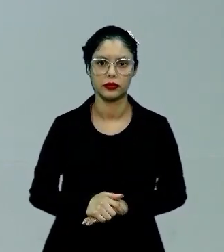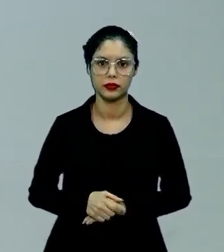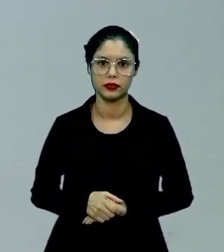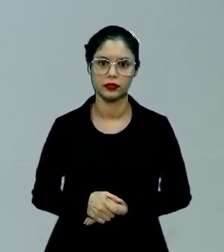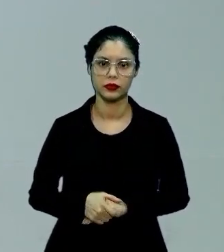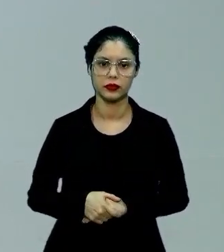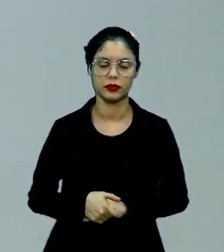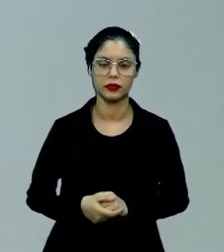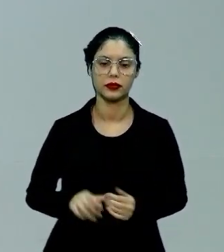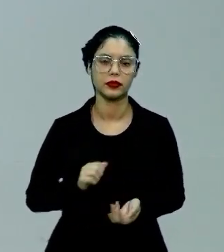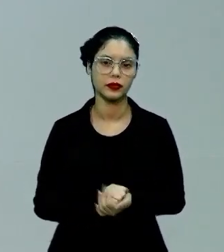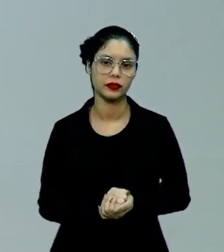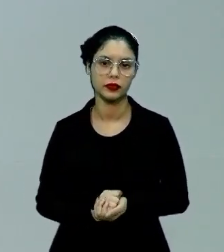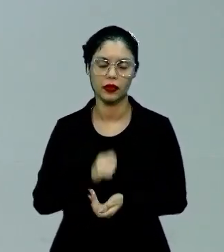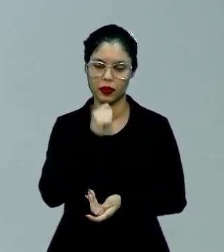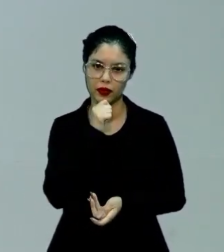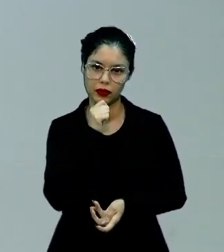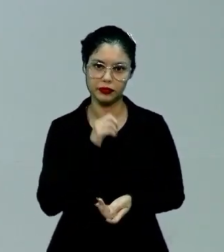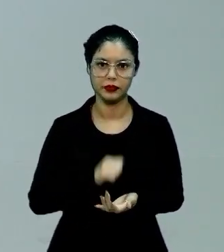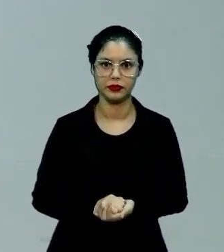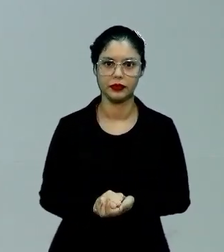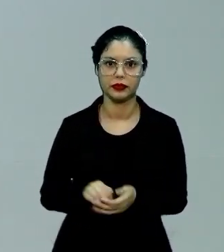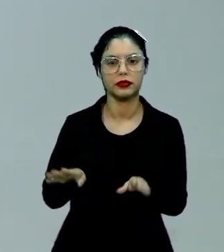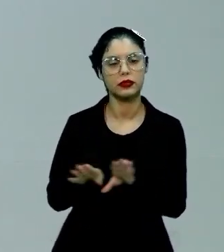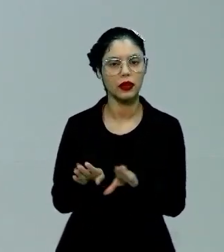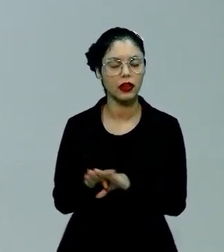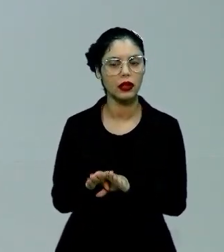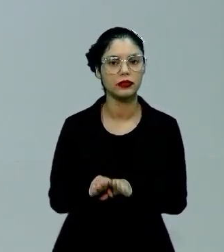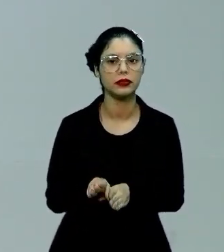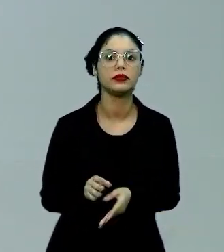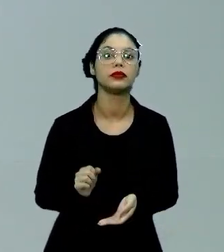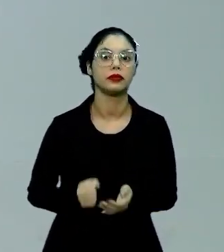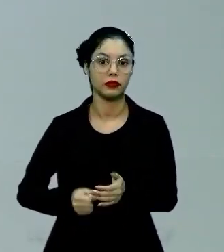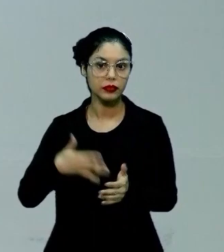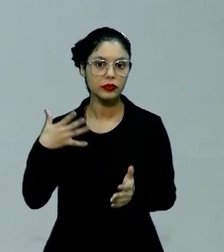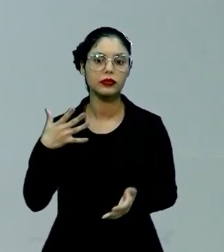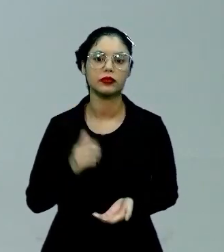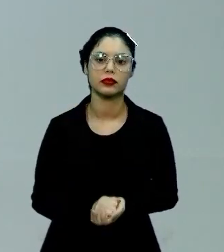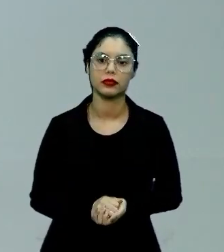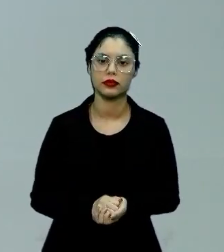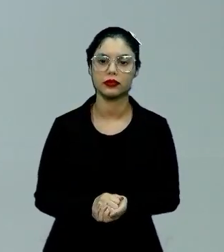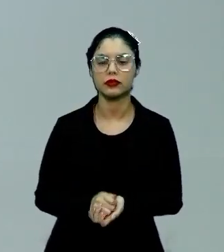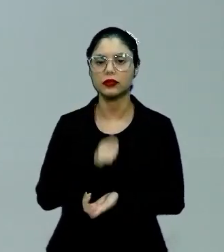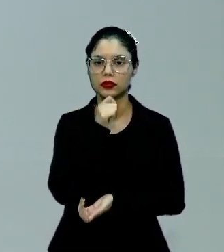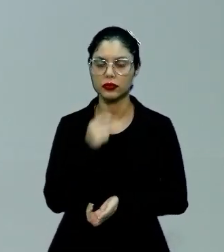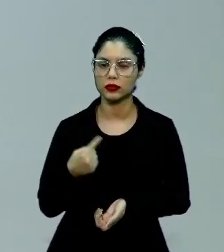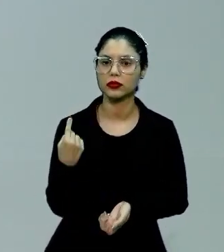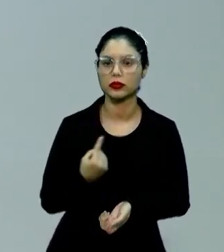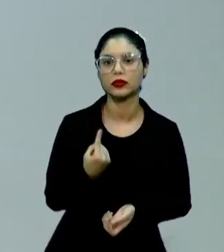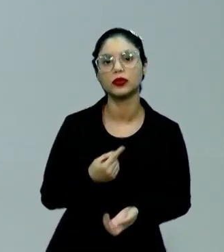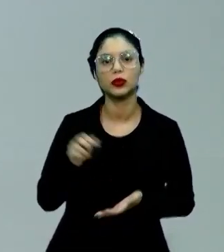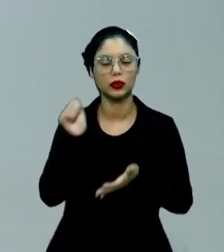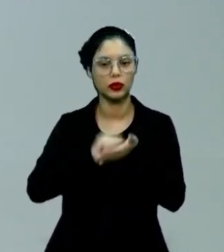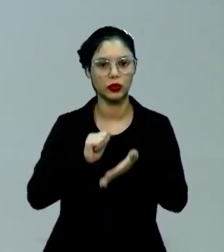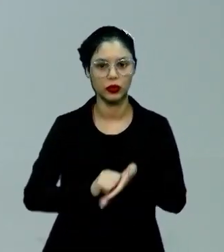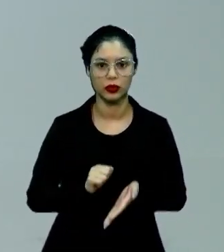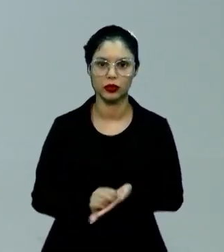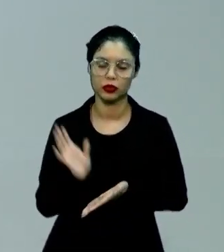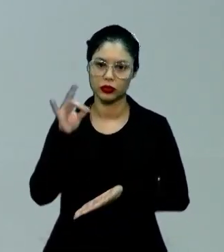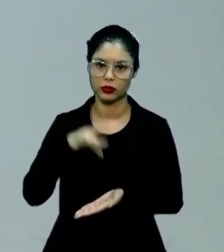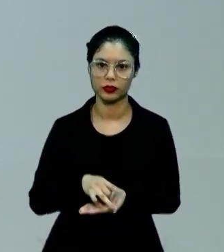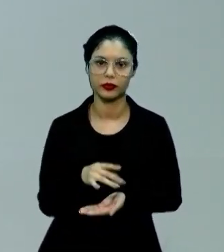Então, Machado de Assis, ele é o principal, na verdade, muitos dizem que ele é o único escritor de fato